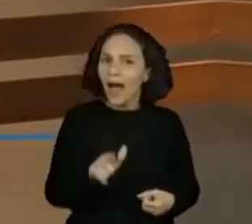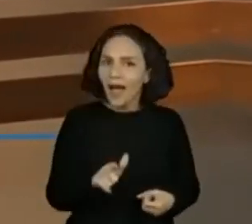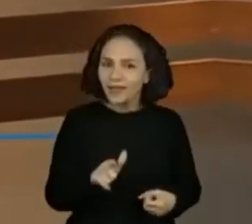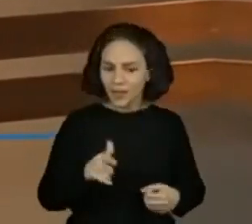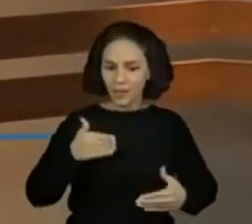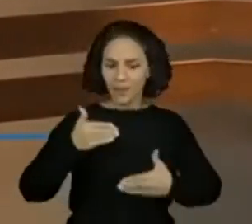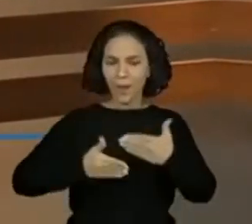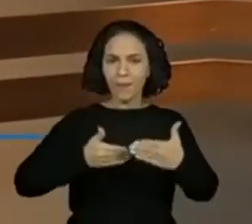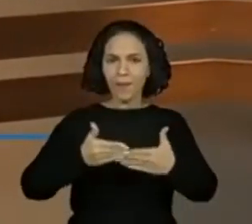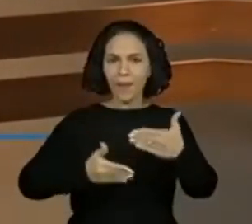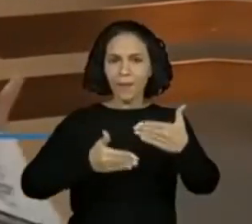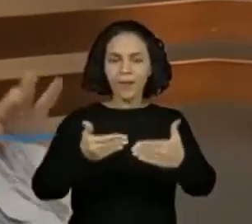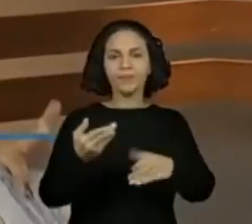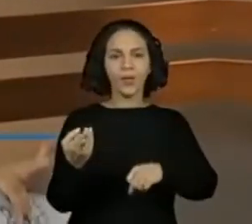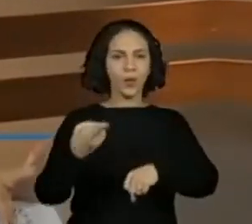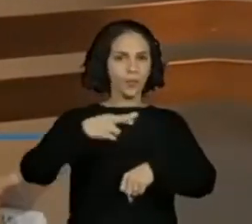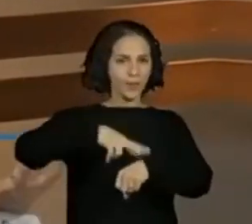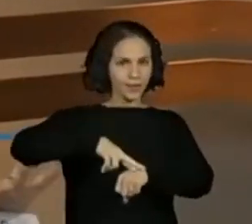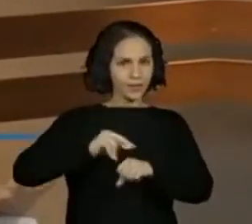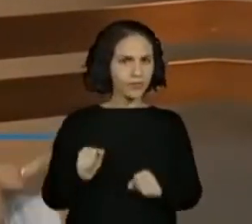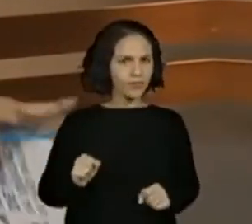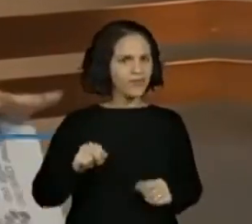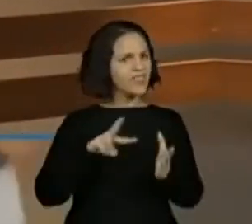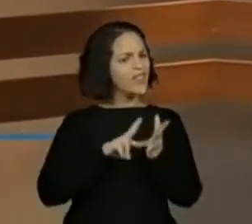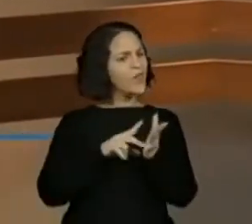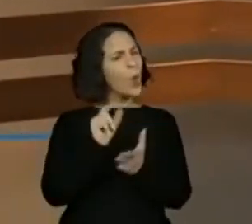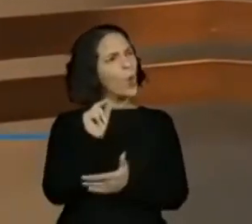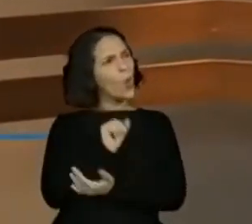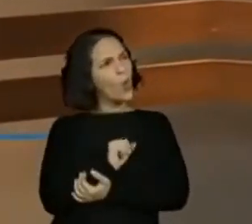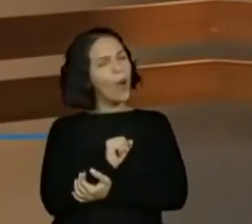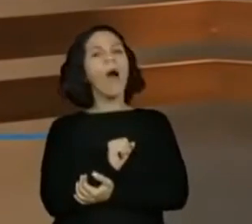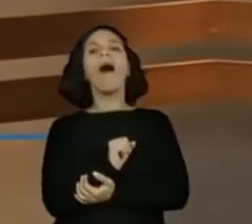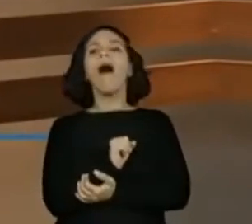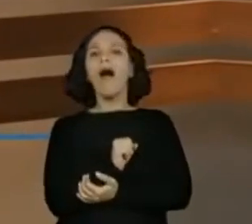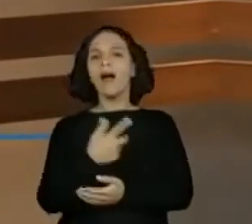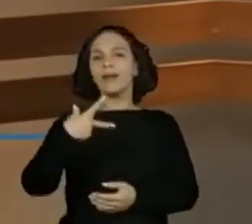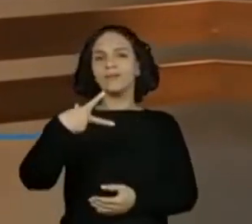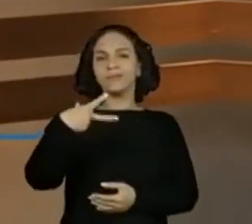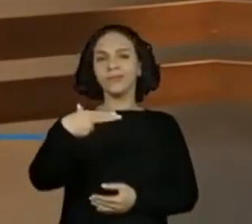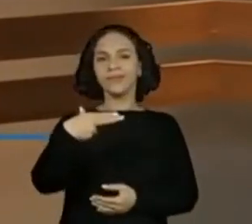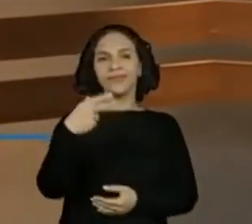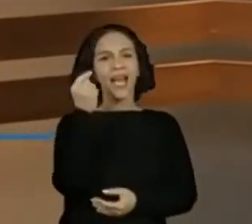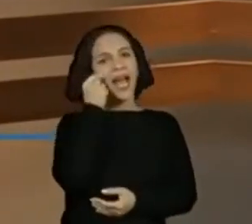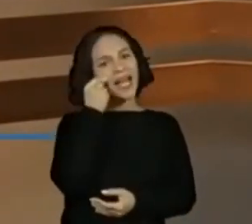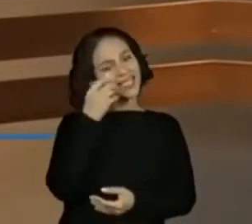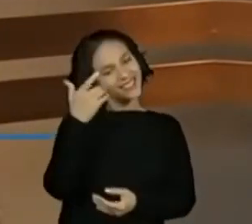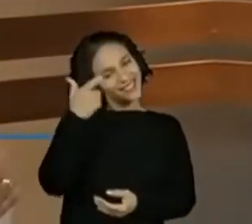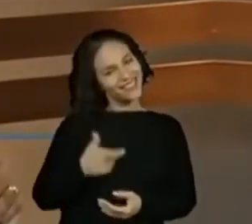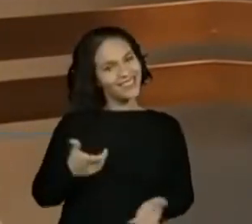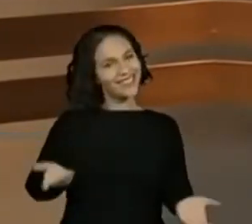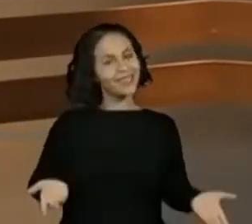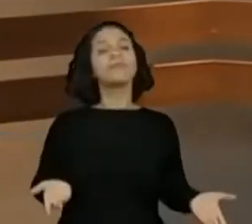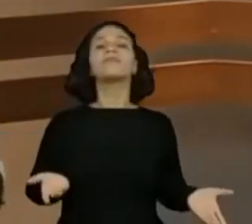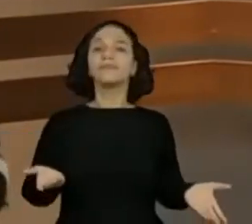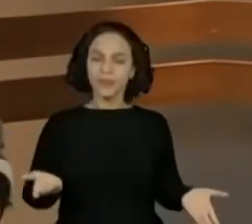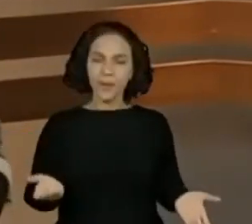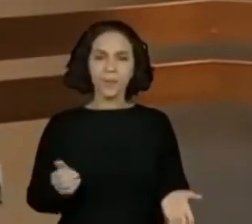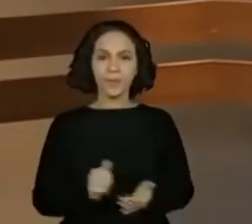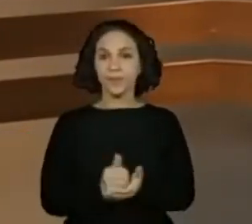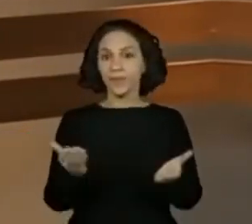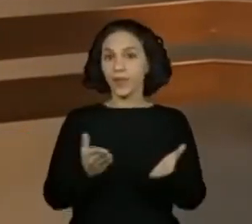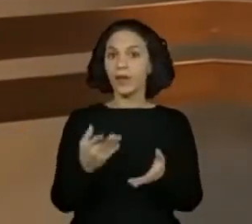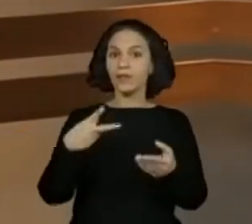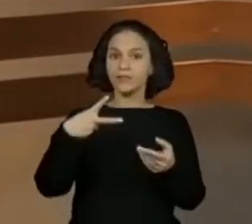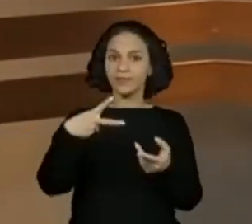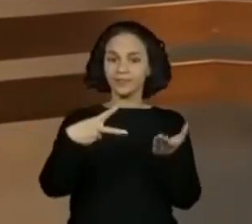recuperação. O que isso significa? Dobradinha da Aline. Pois é, teremos esse primeiro momento